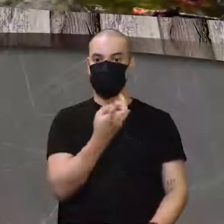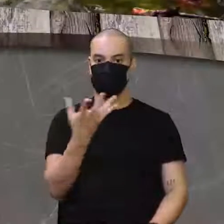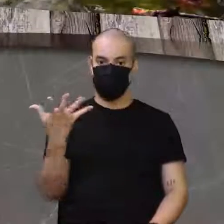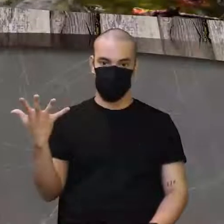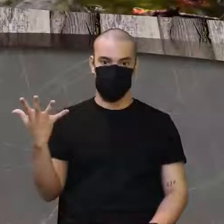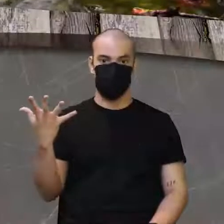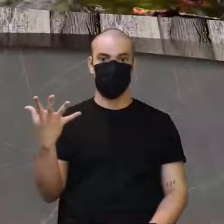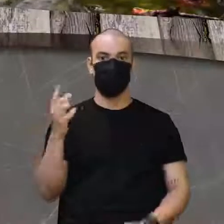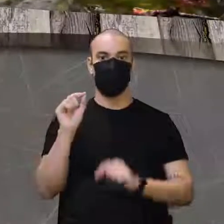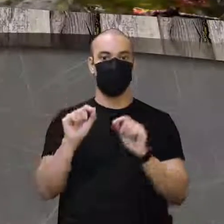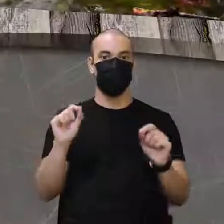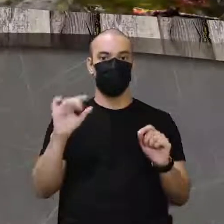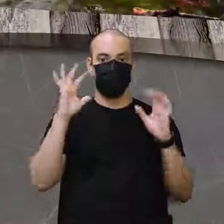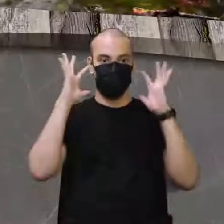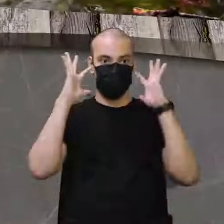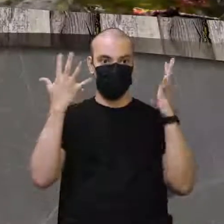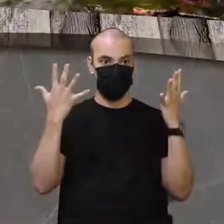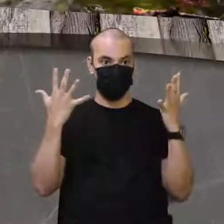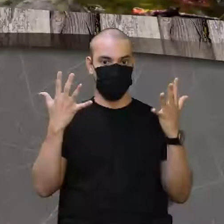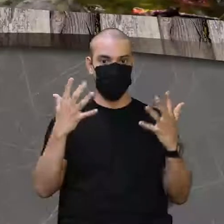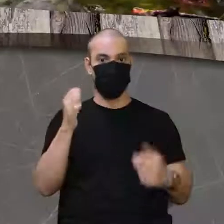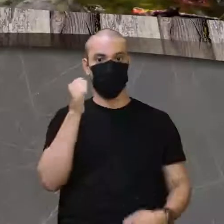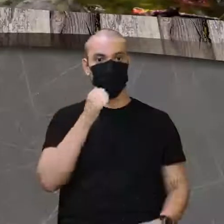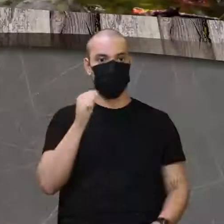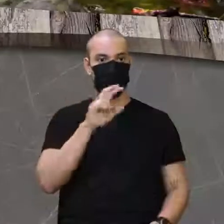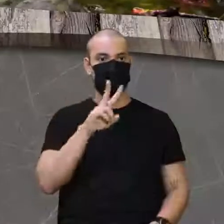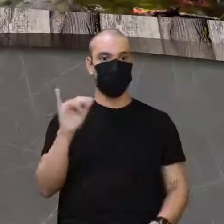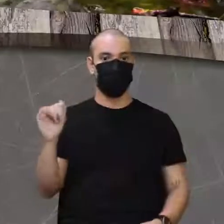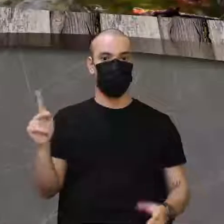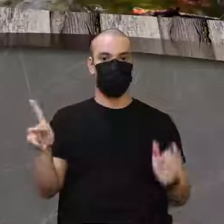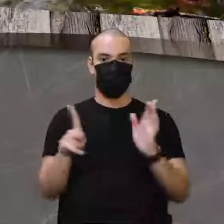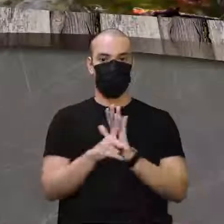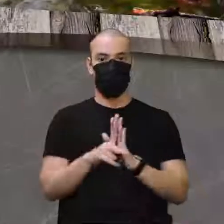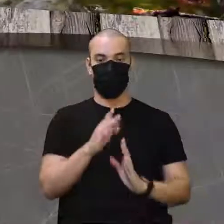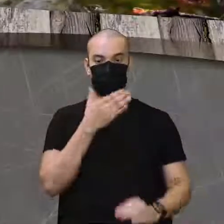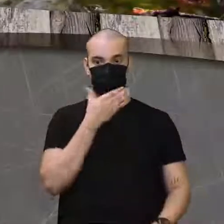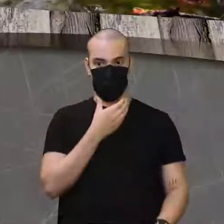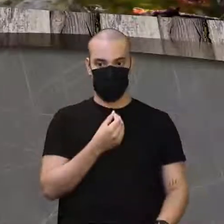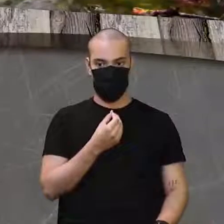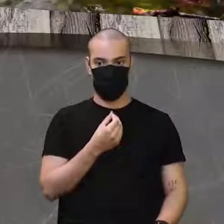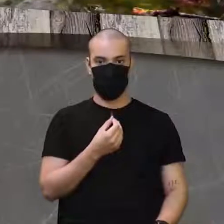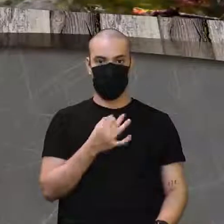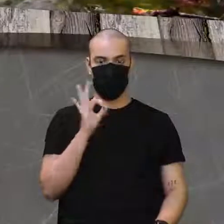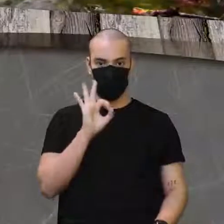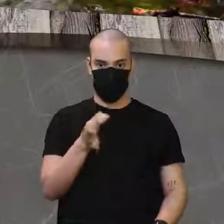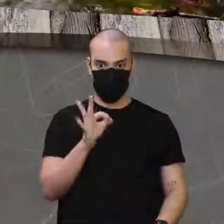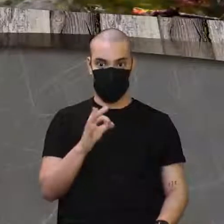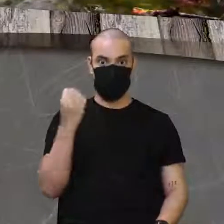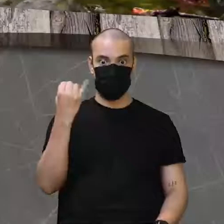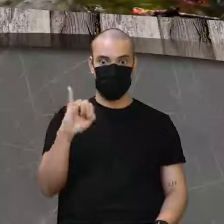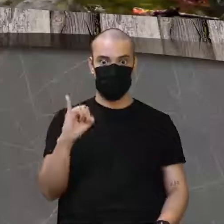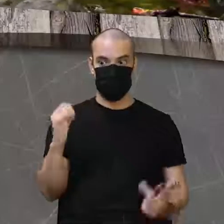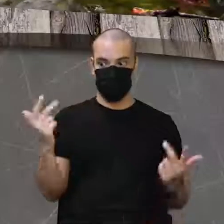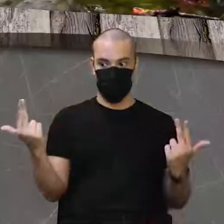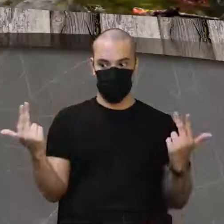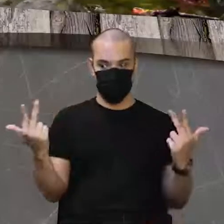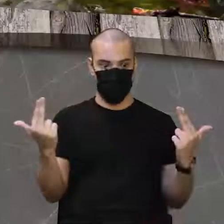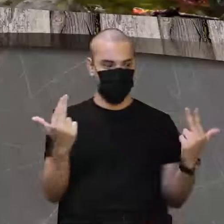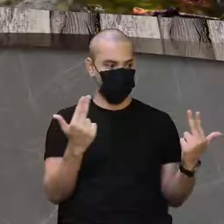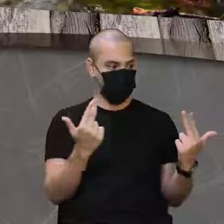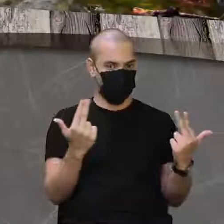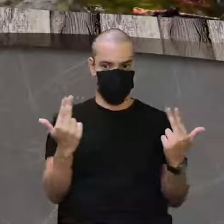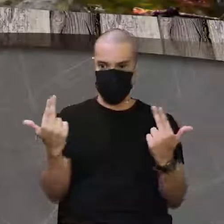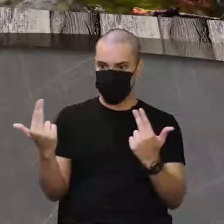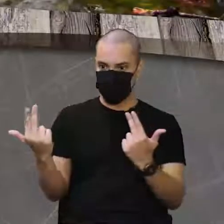ia acontecer? O nosso neném seria do sexo masculino, tá bom? E se fosse igual, ainda tem essa. Se fosse